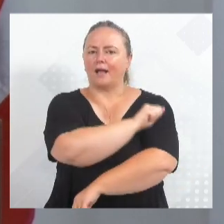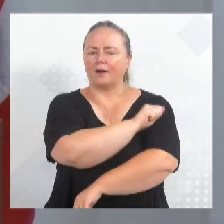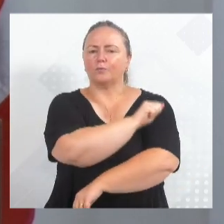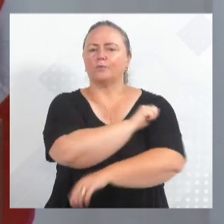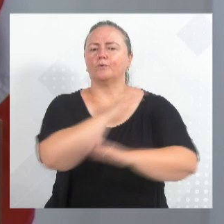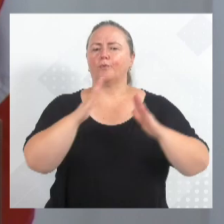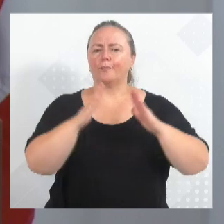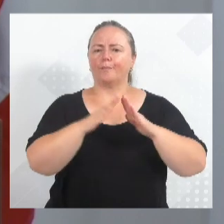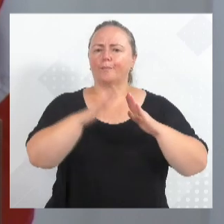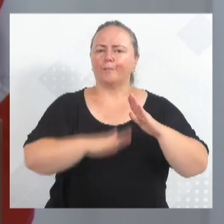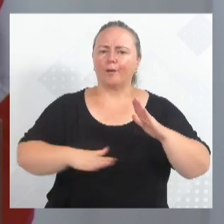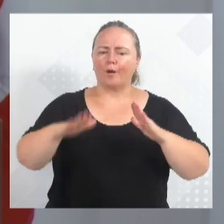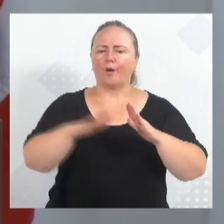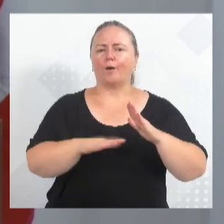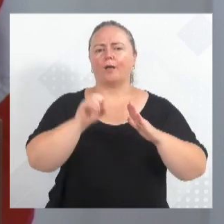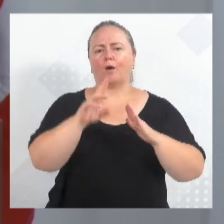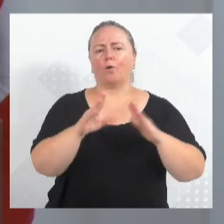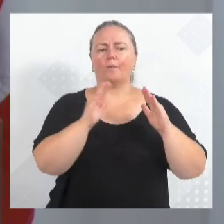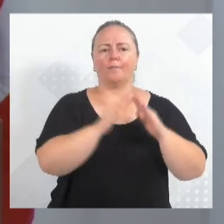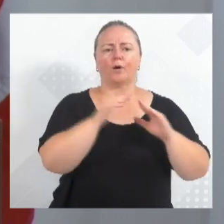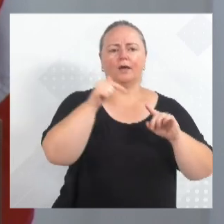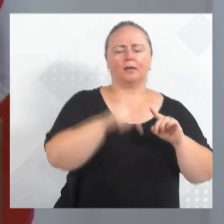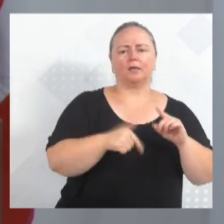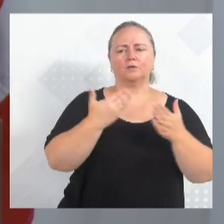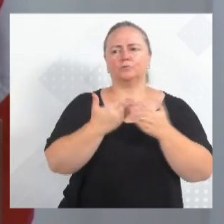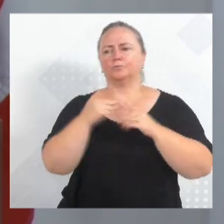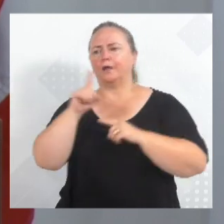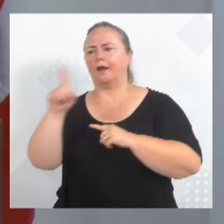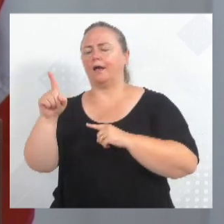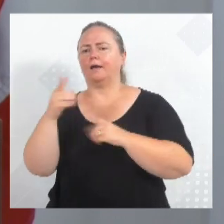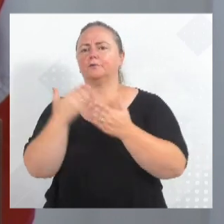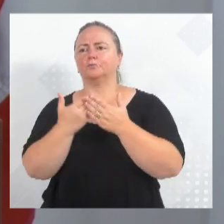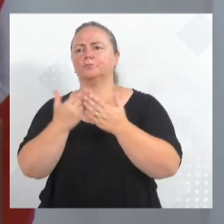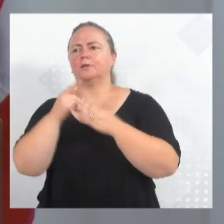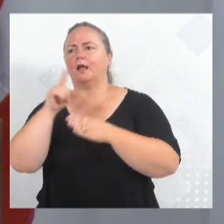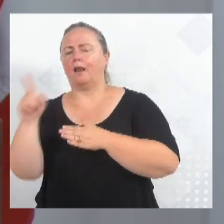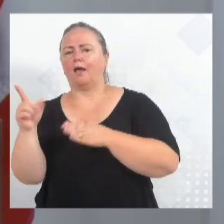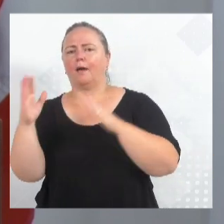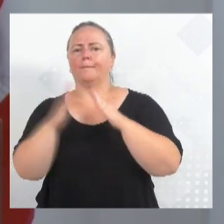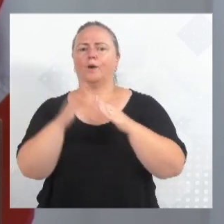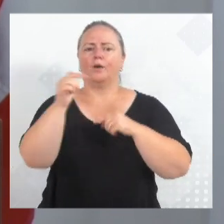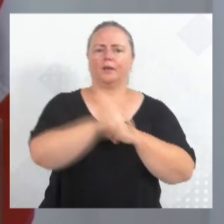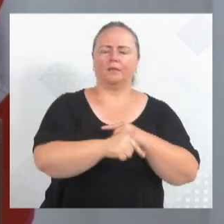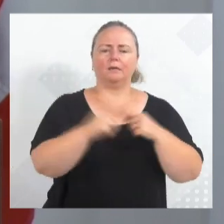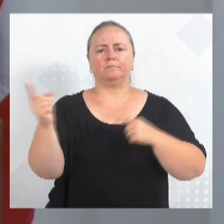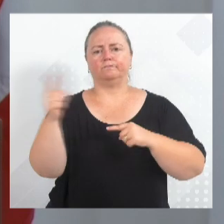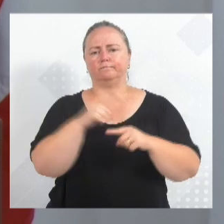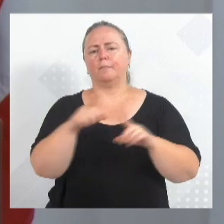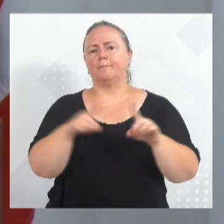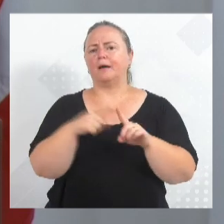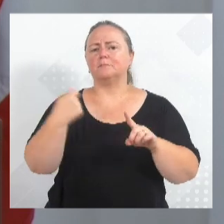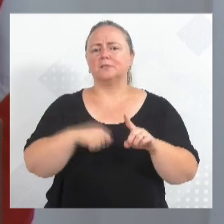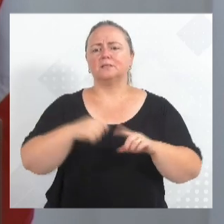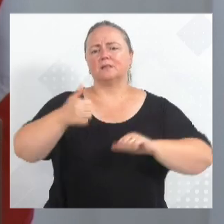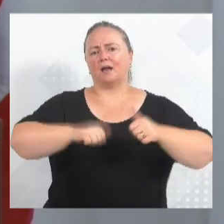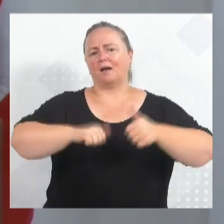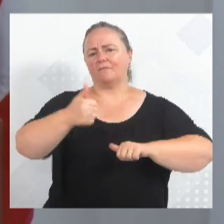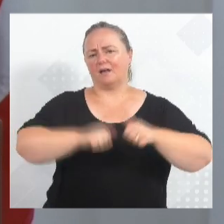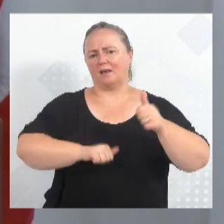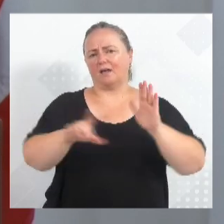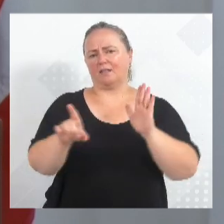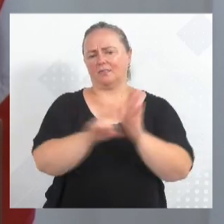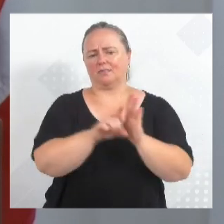moram lá e vice-versa, que eu acho que é um benefício que também temos que estudar a possibilidade de mudar esse decreto, vereador Juvino, ou avaliar, avaliar,